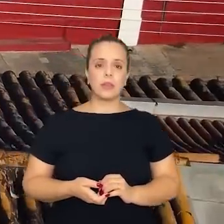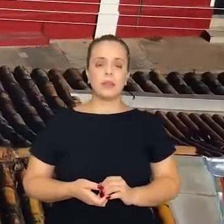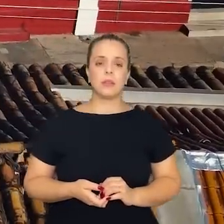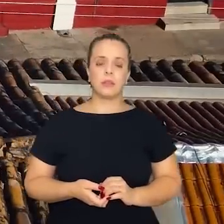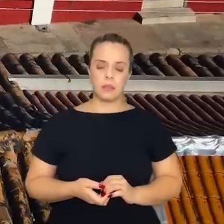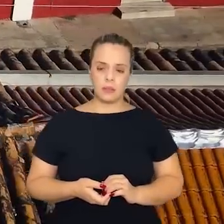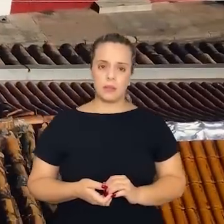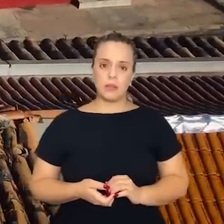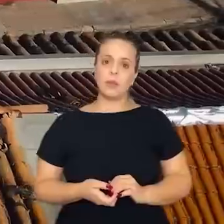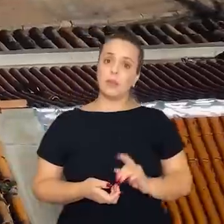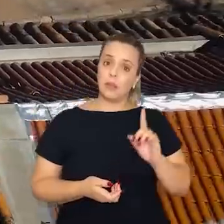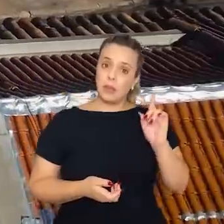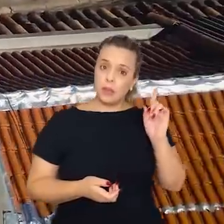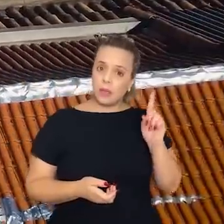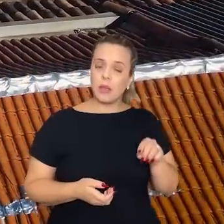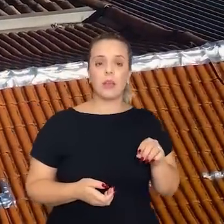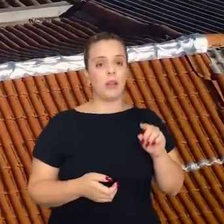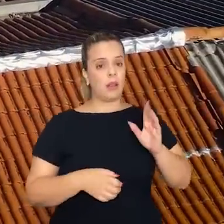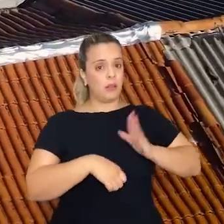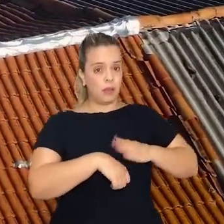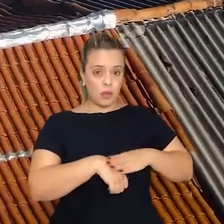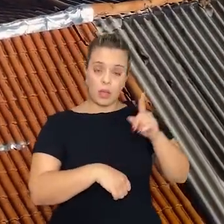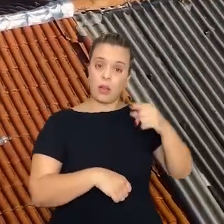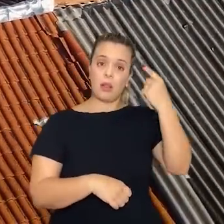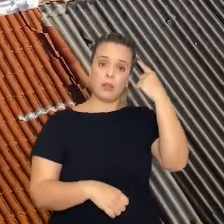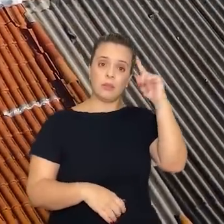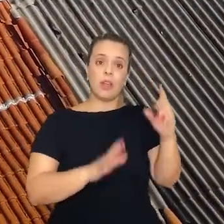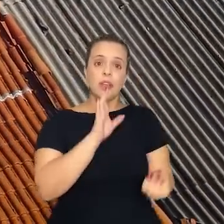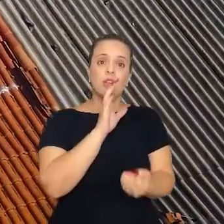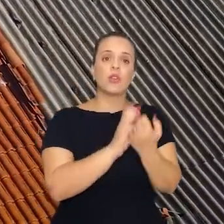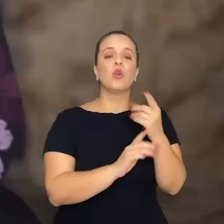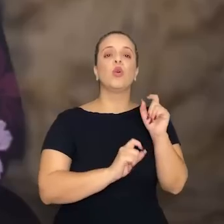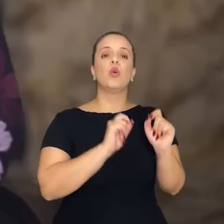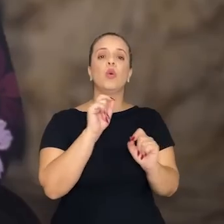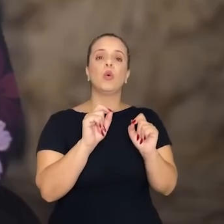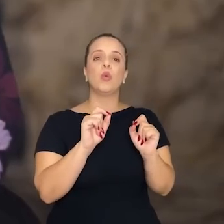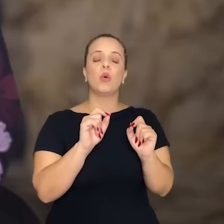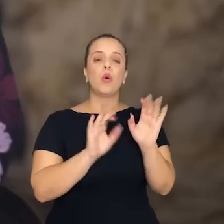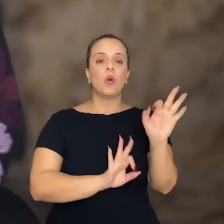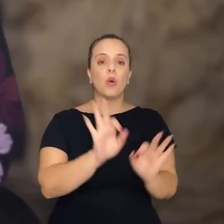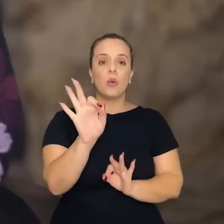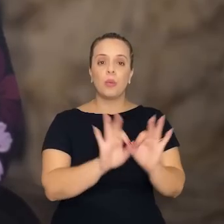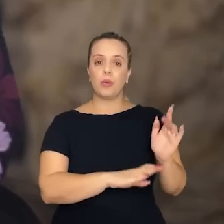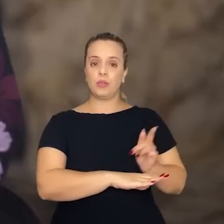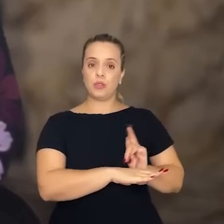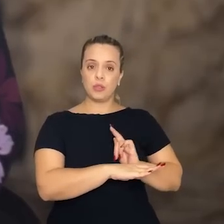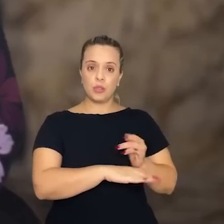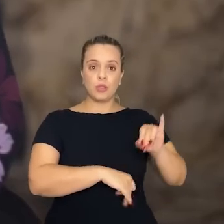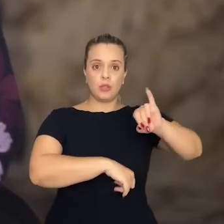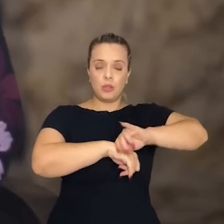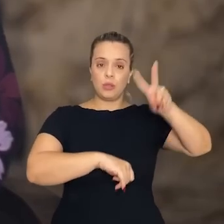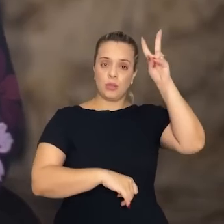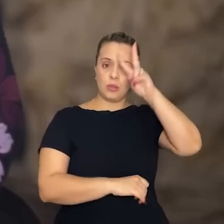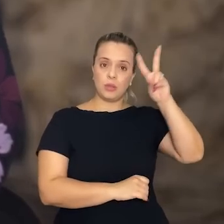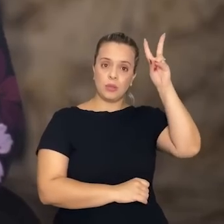A universidade é autora e produtora do plano de gestão para o centro histórico de